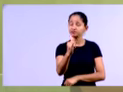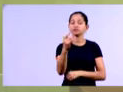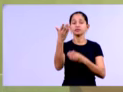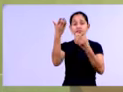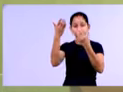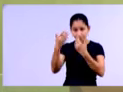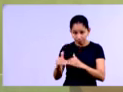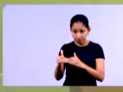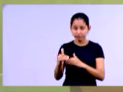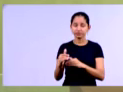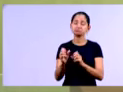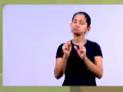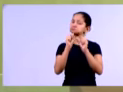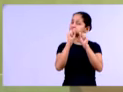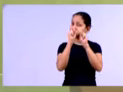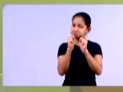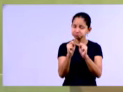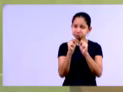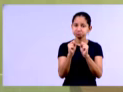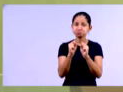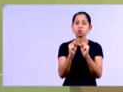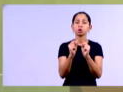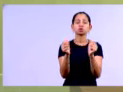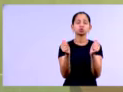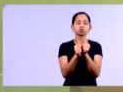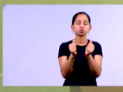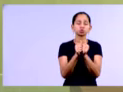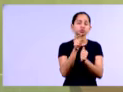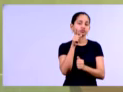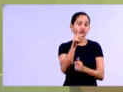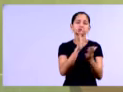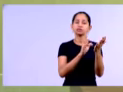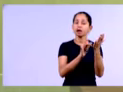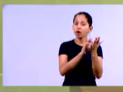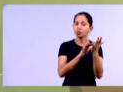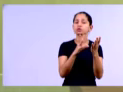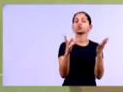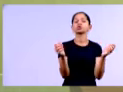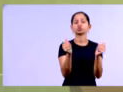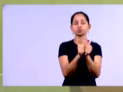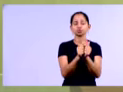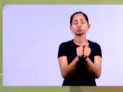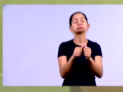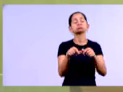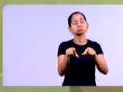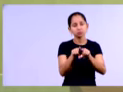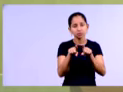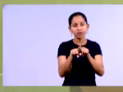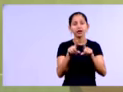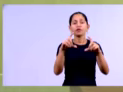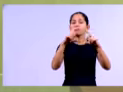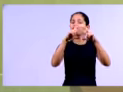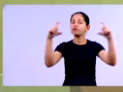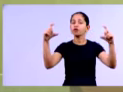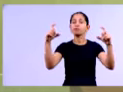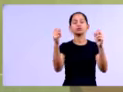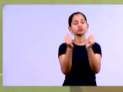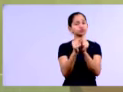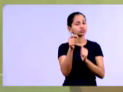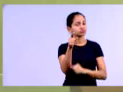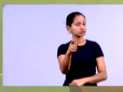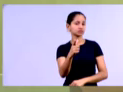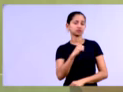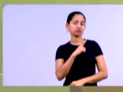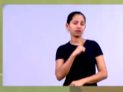prova vocês poderão levar, né, trazer para a prova a calculadora e também terão as fórmulas para